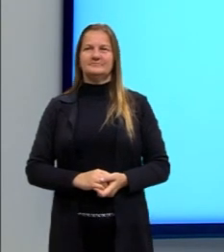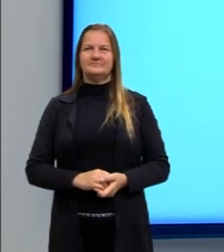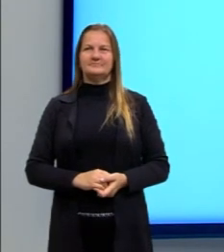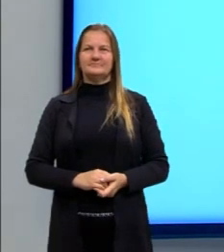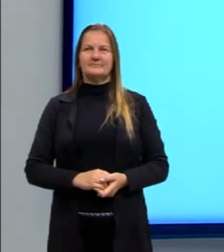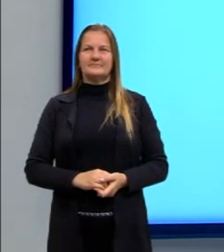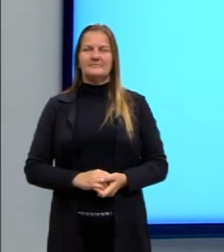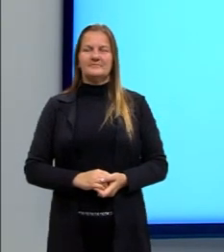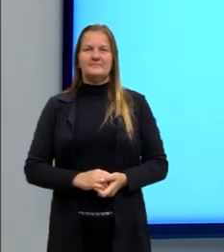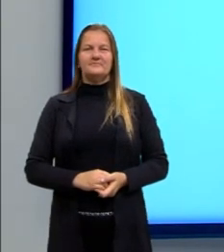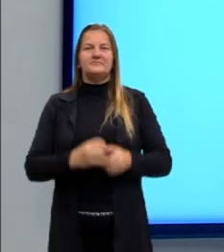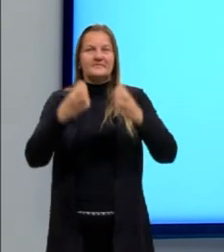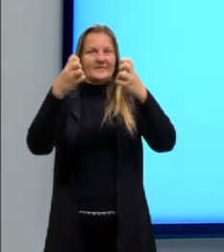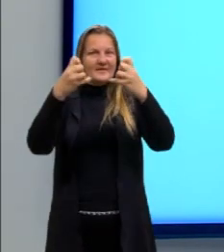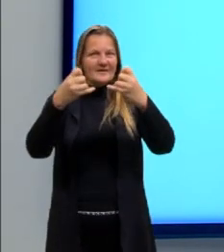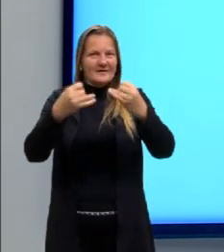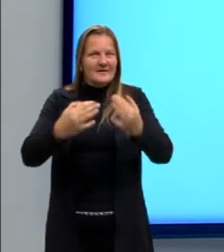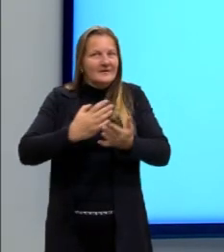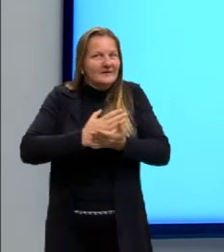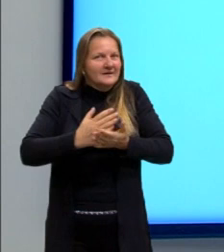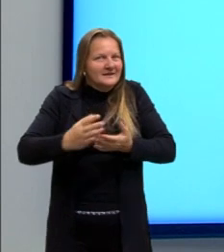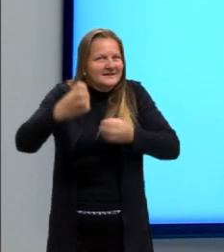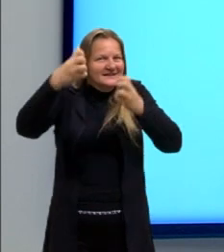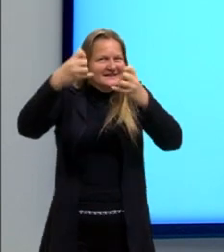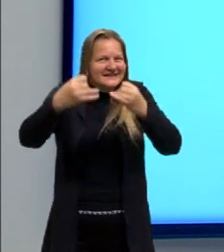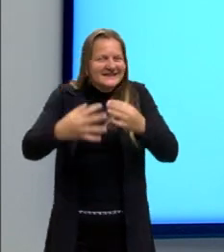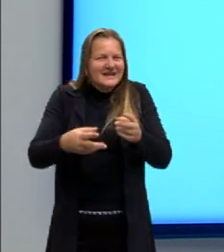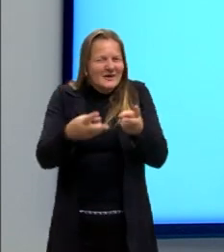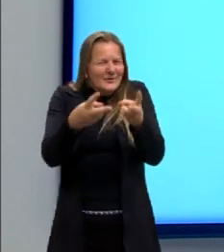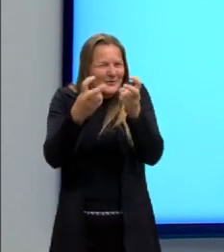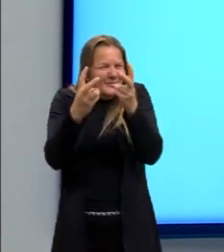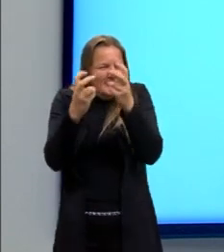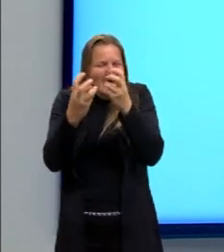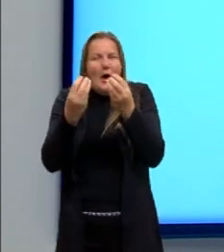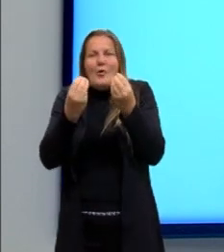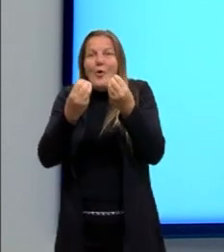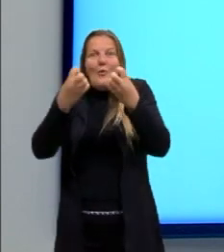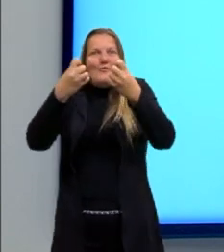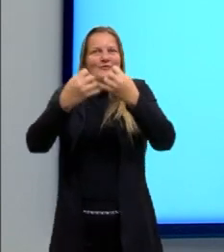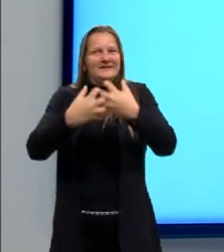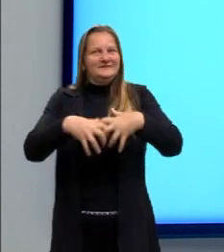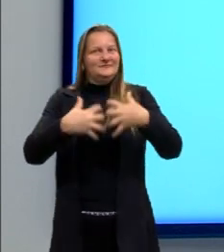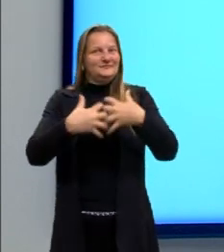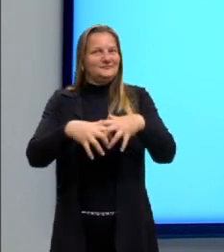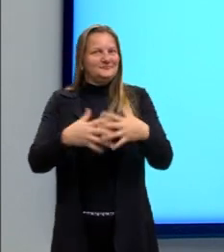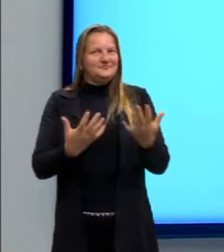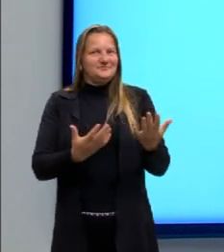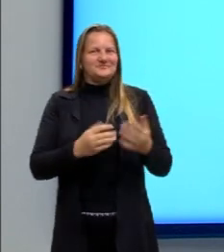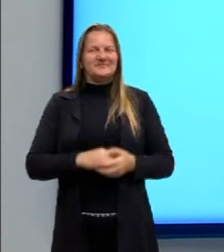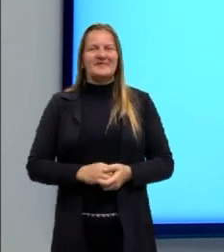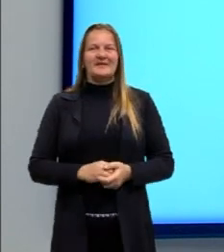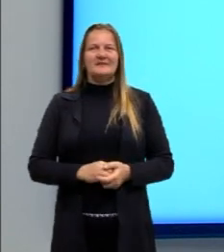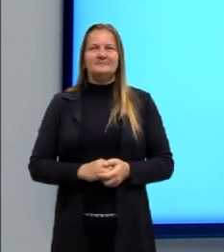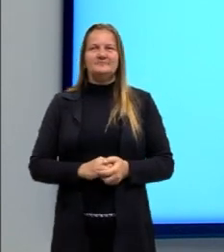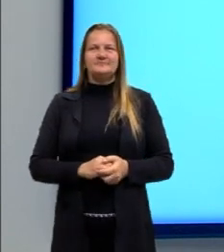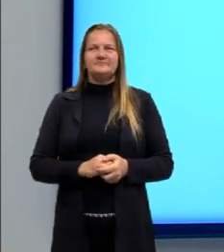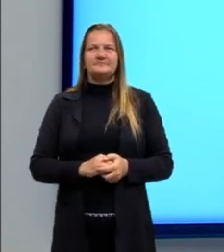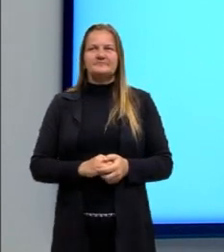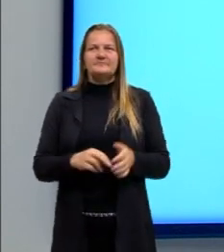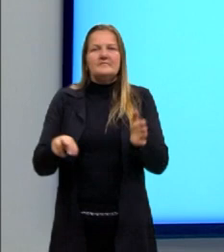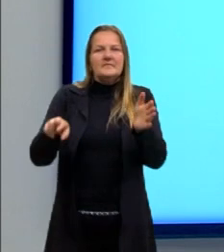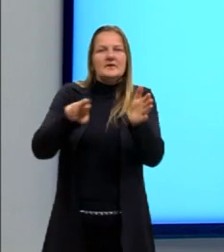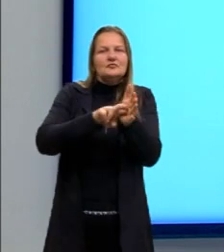Bom, então aqui a gente já começa a ter alguns indícios de como ele consegue fazer isso. Então a reflexão do som.